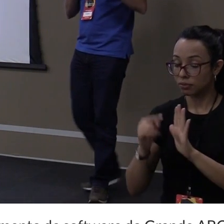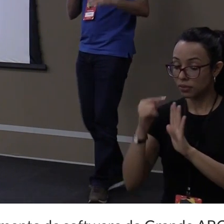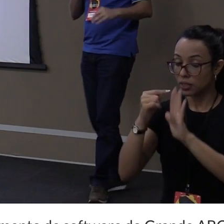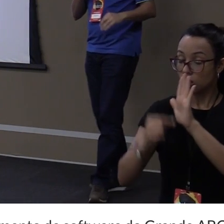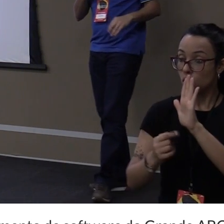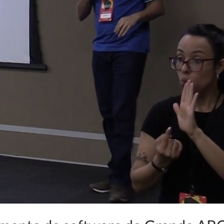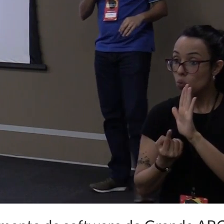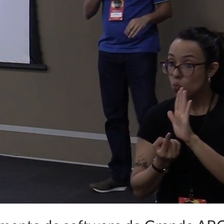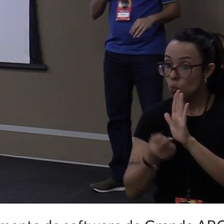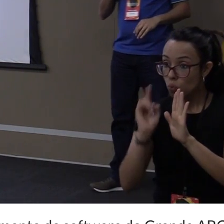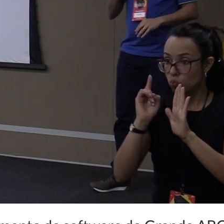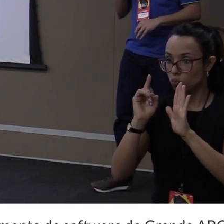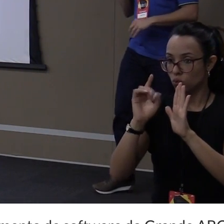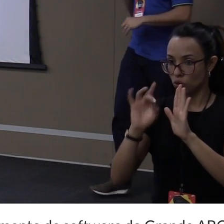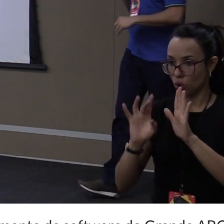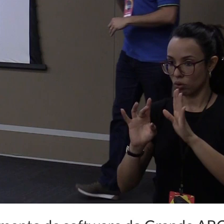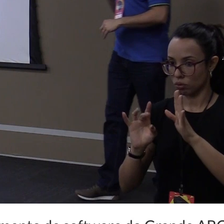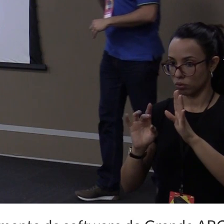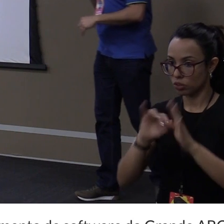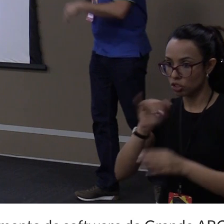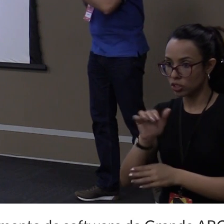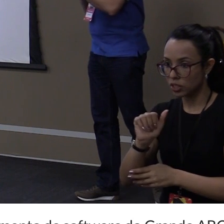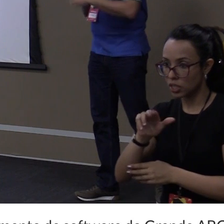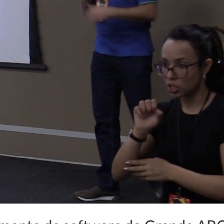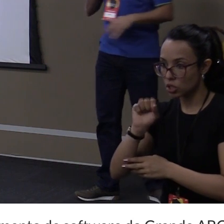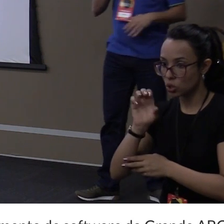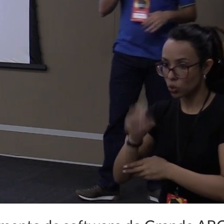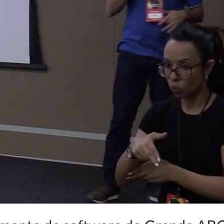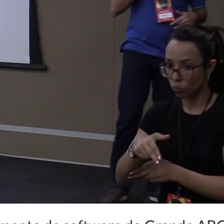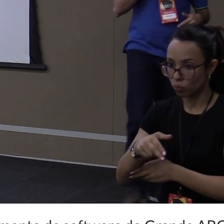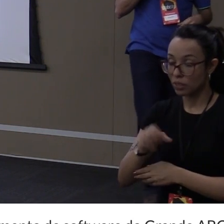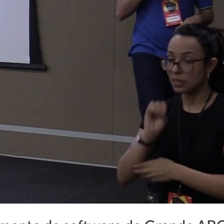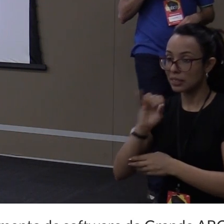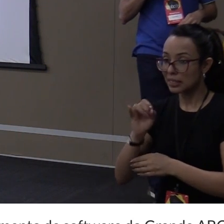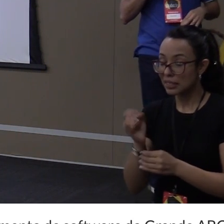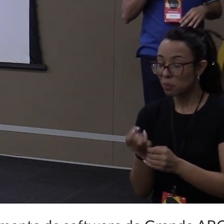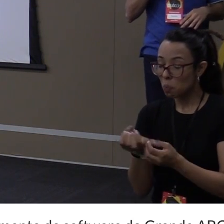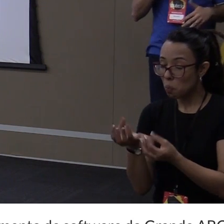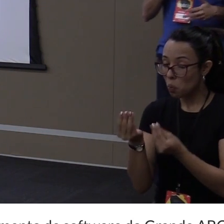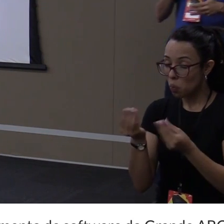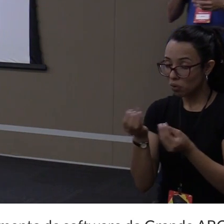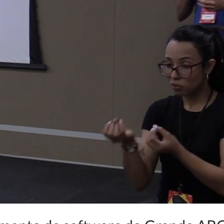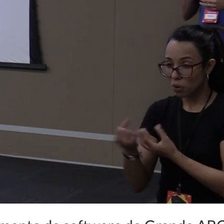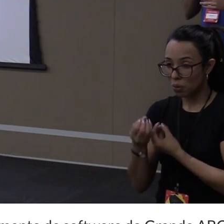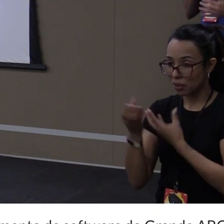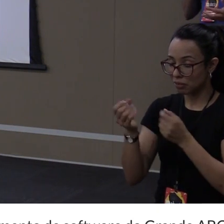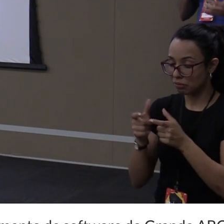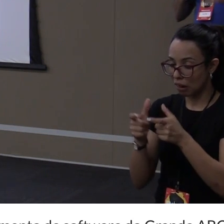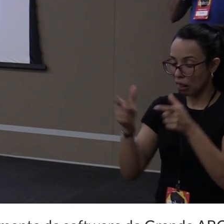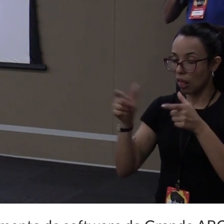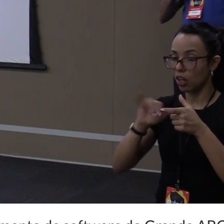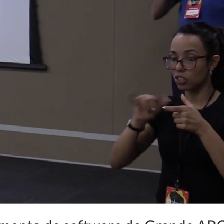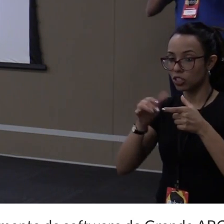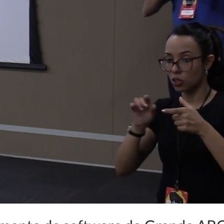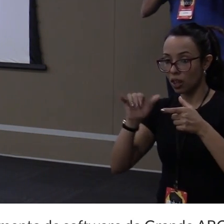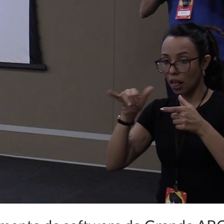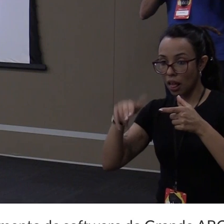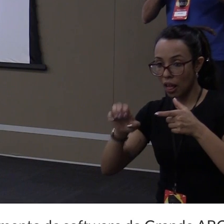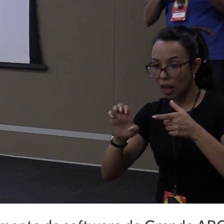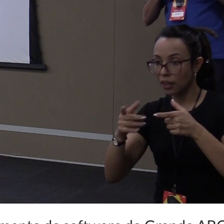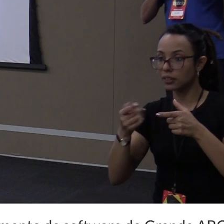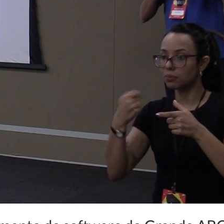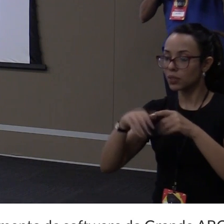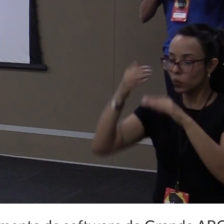com JSON por linha. Para um fluxo grande, JSON Lines é melhor. Porque, senão, o JSON tem que acumular todo mundo na